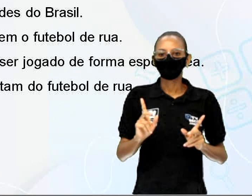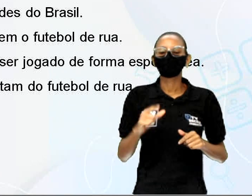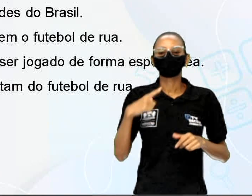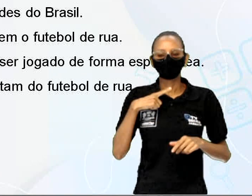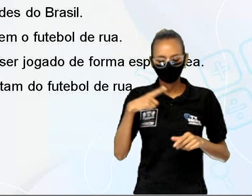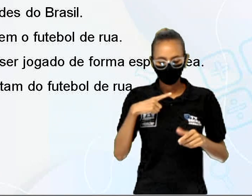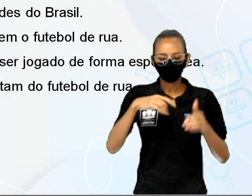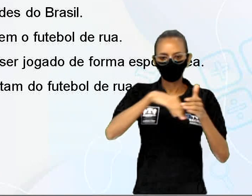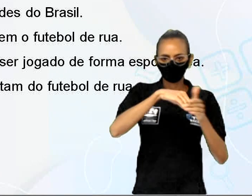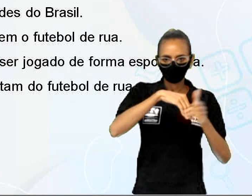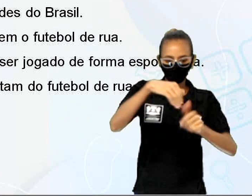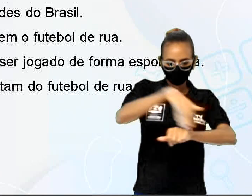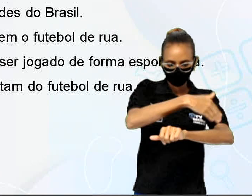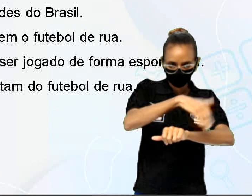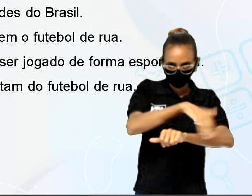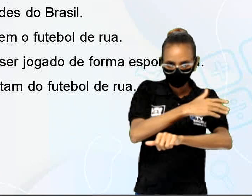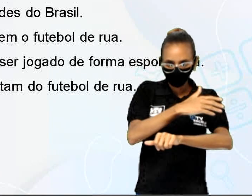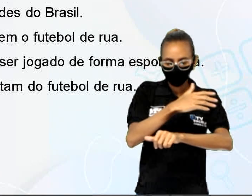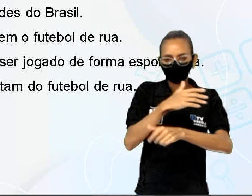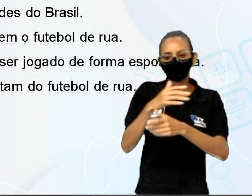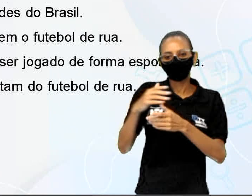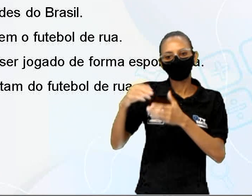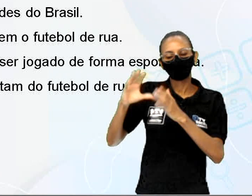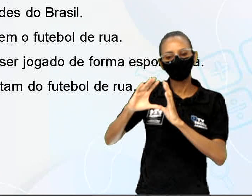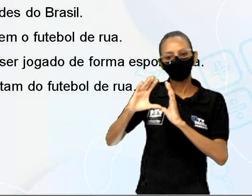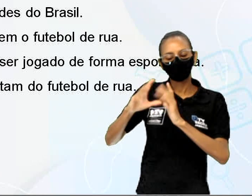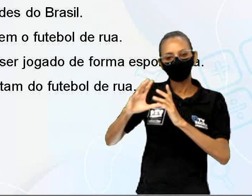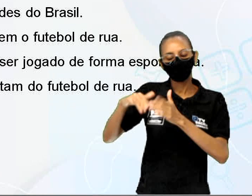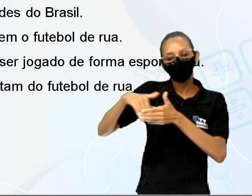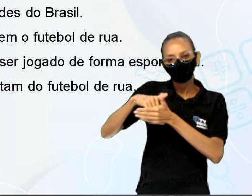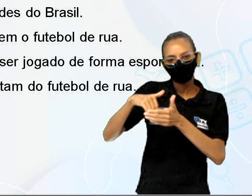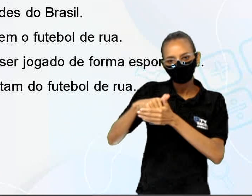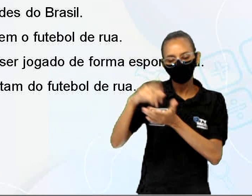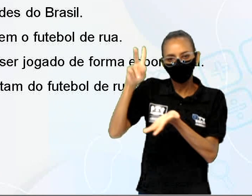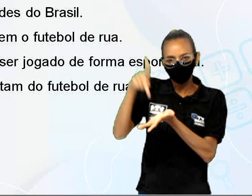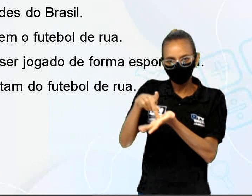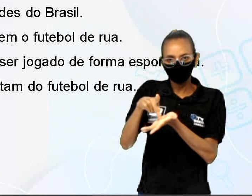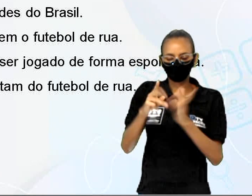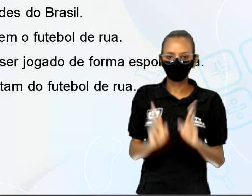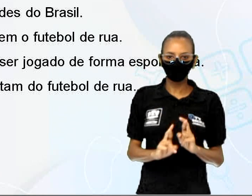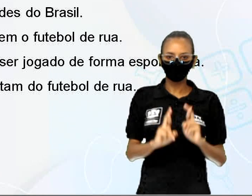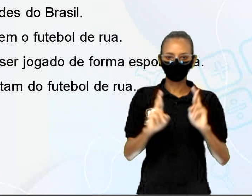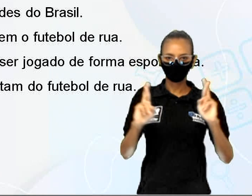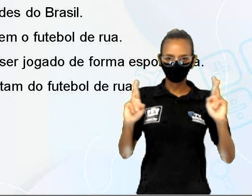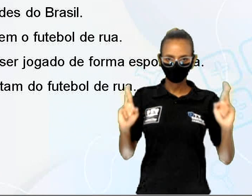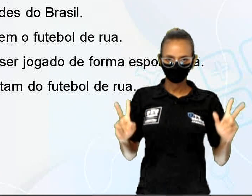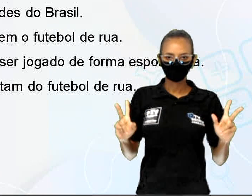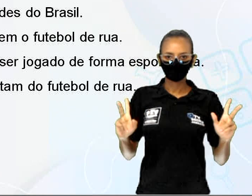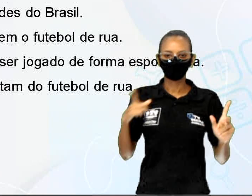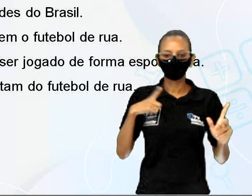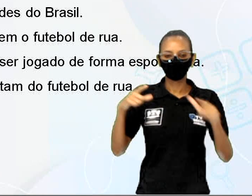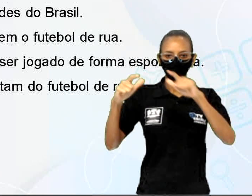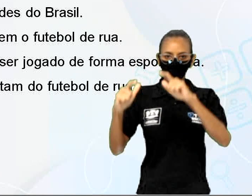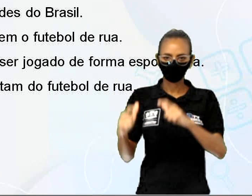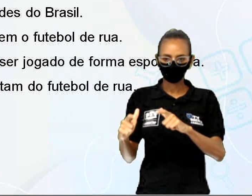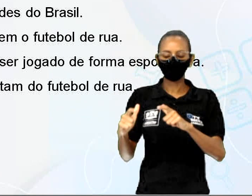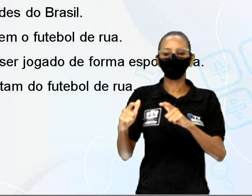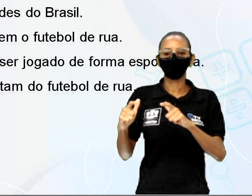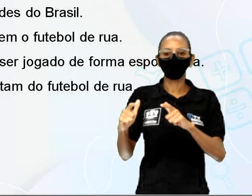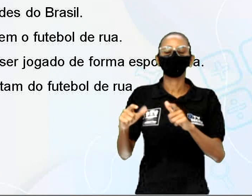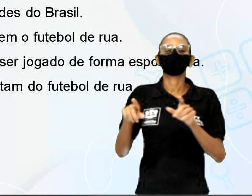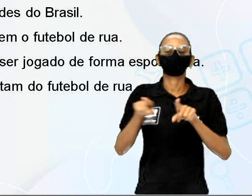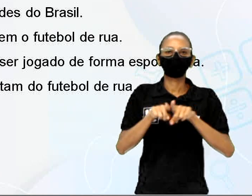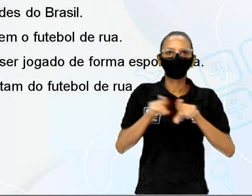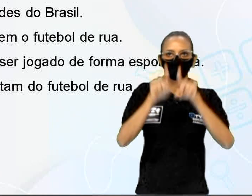verdade ele fala que é apelada então para ele o futebol de verdade é aquele que tem um caráter mais sério um lugar específico para jogar com as